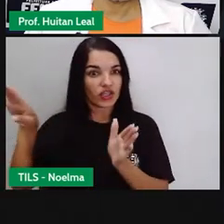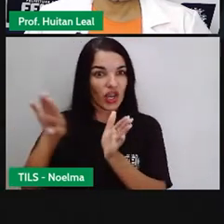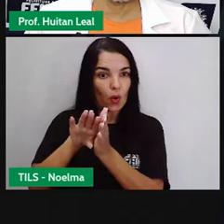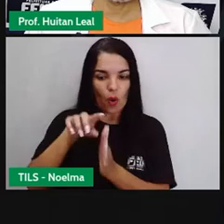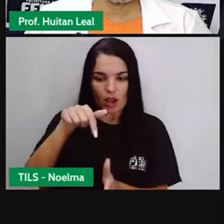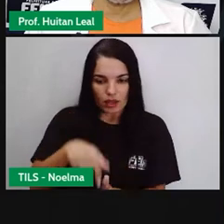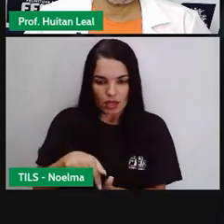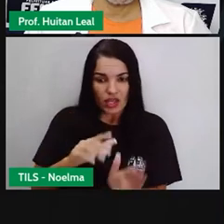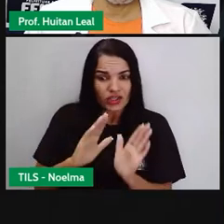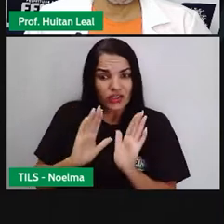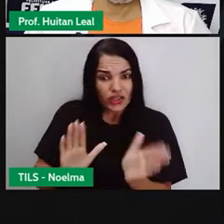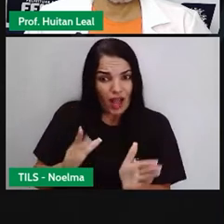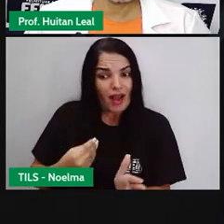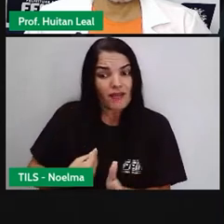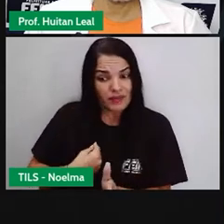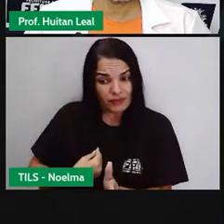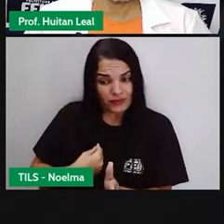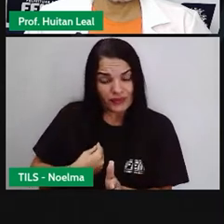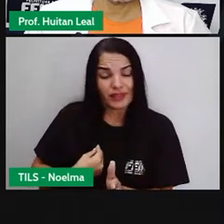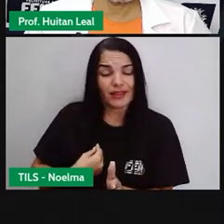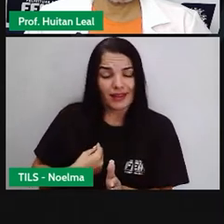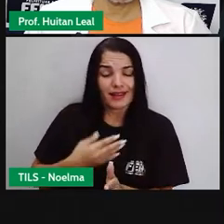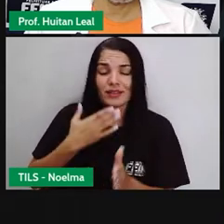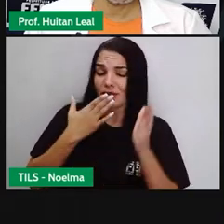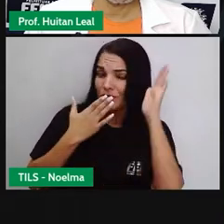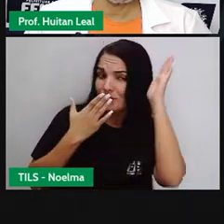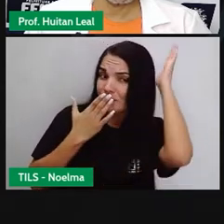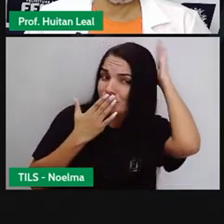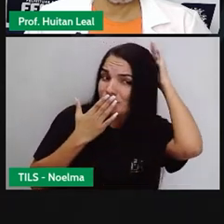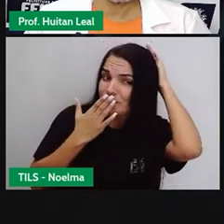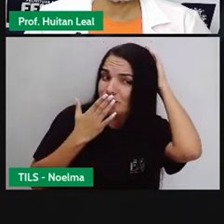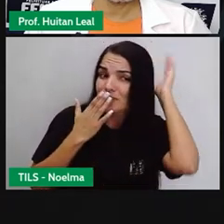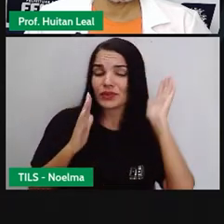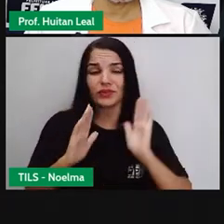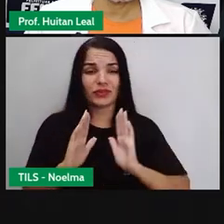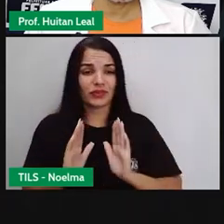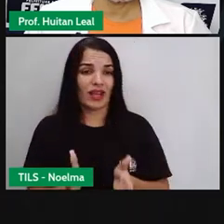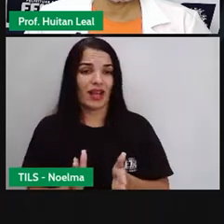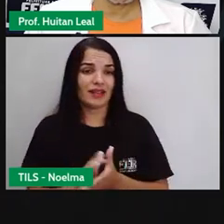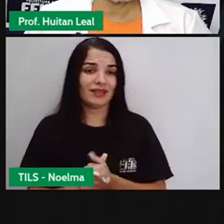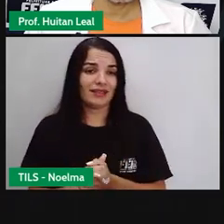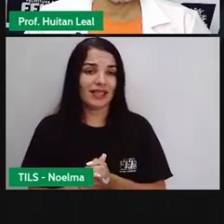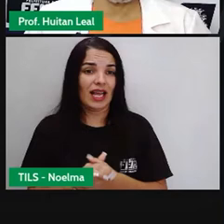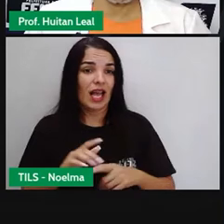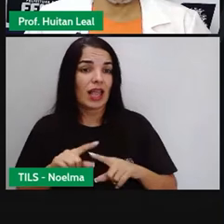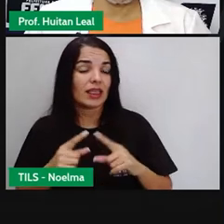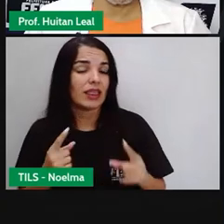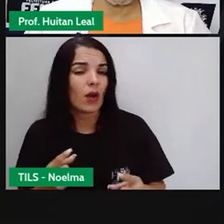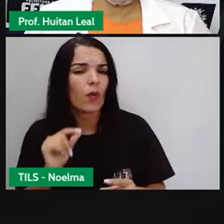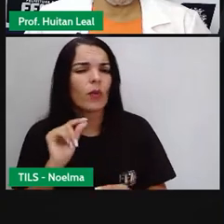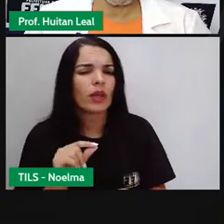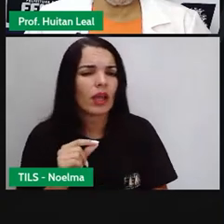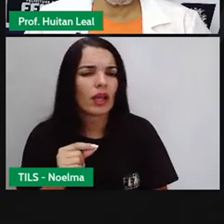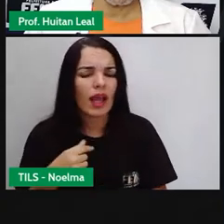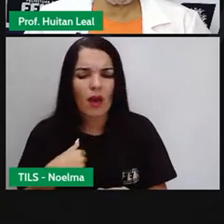tradicionalmente, nós temos a visão dos indígenas de acordo com o que é contado pelos livros, pelas